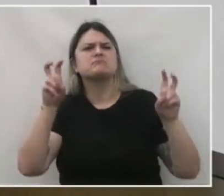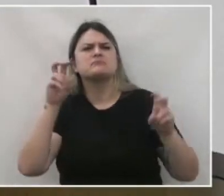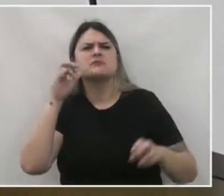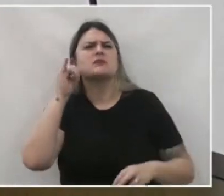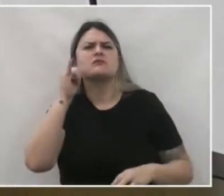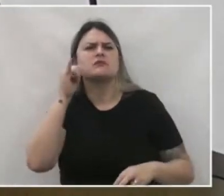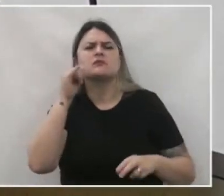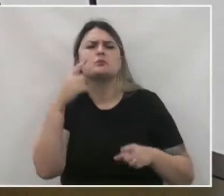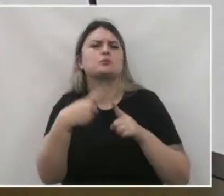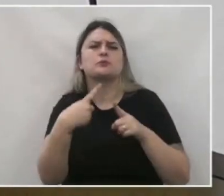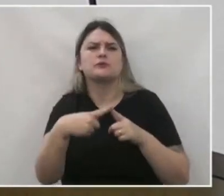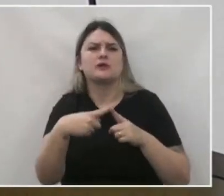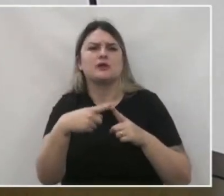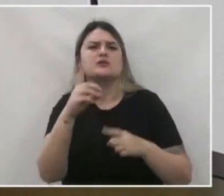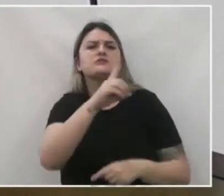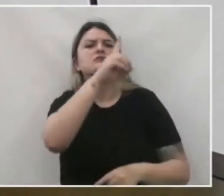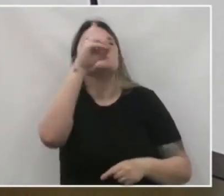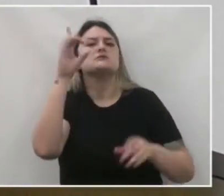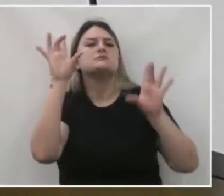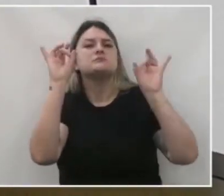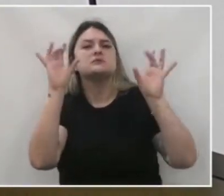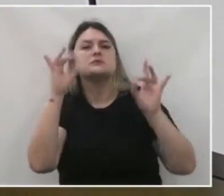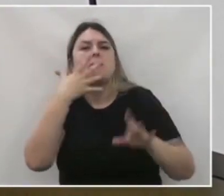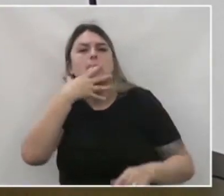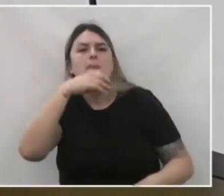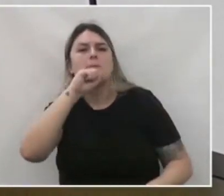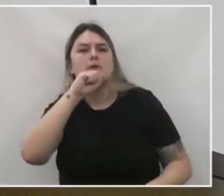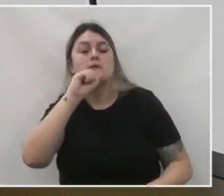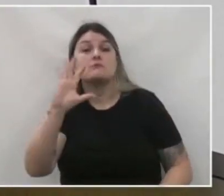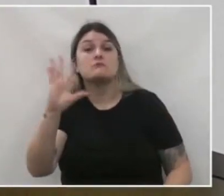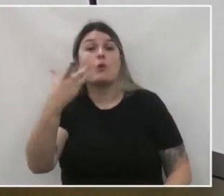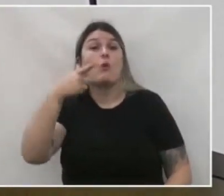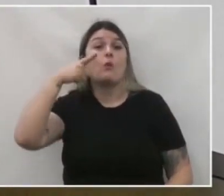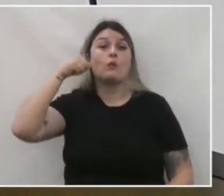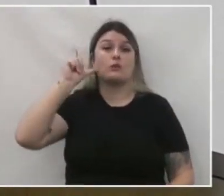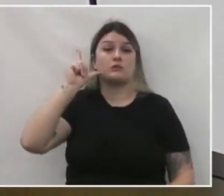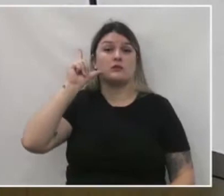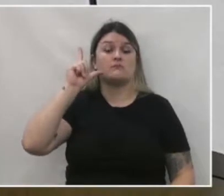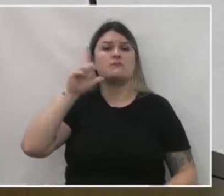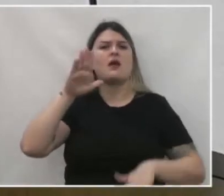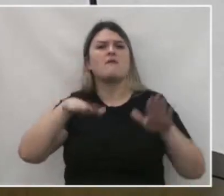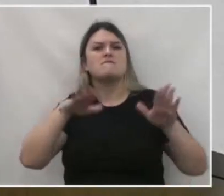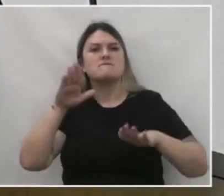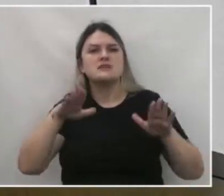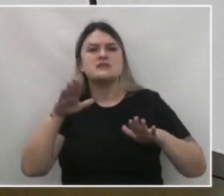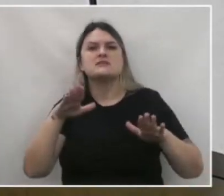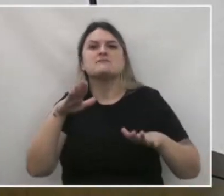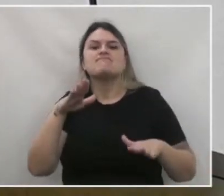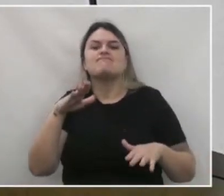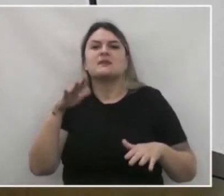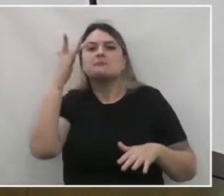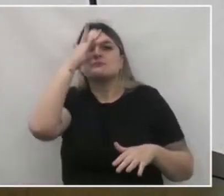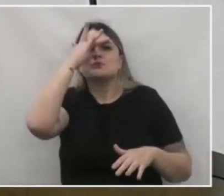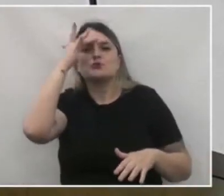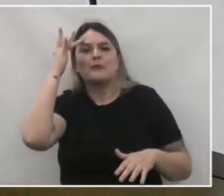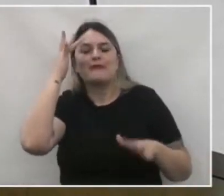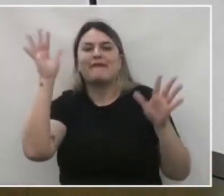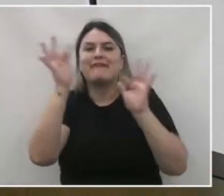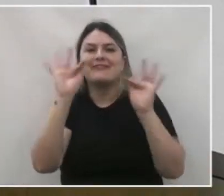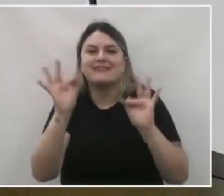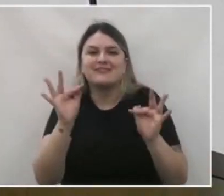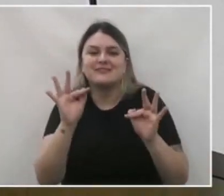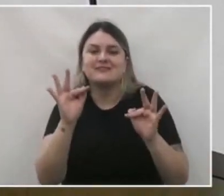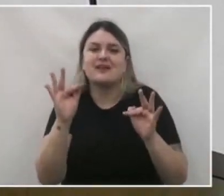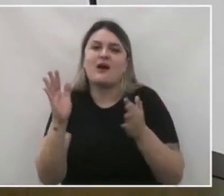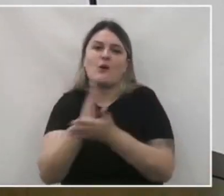dos pais que ocorreu no dia de ontem, dia de comemoração para alguns, mas também de muita saudade, muita nostalgia para